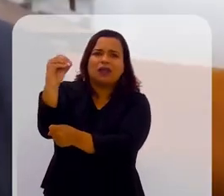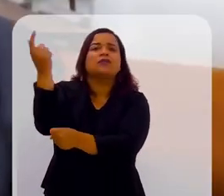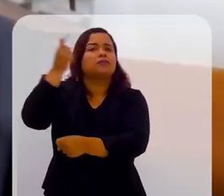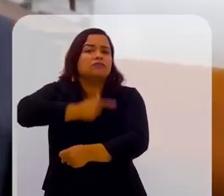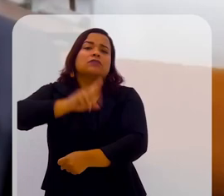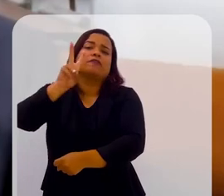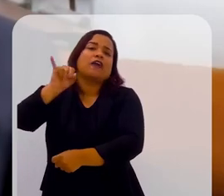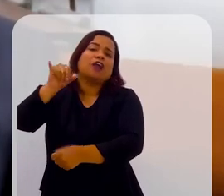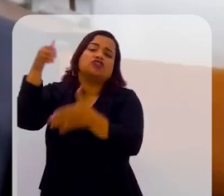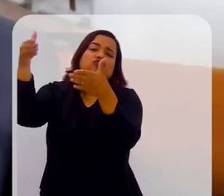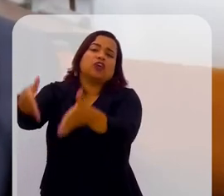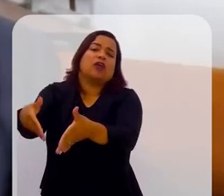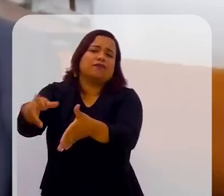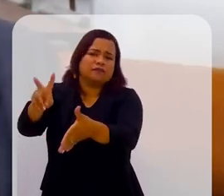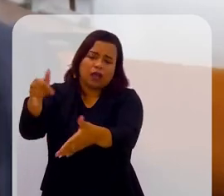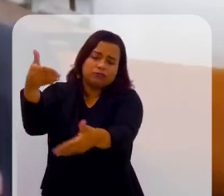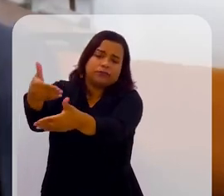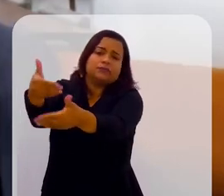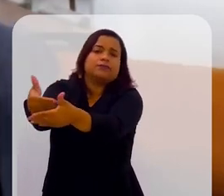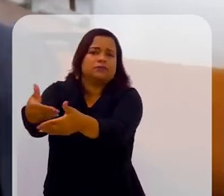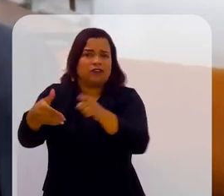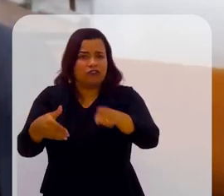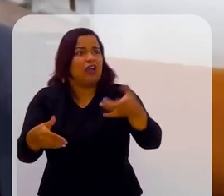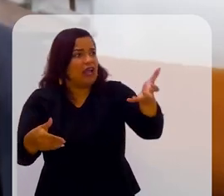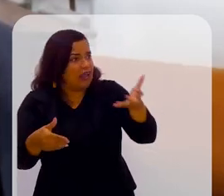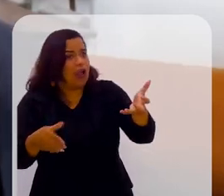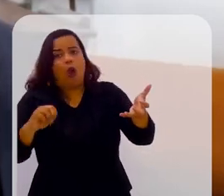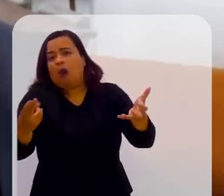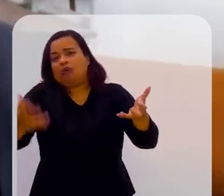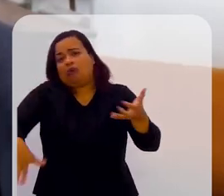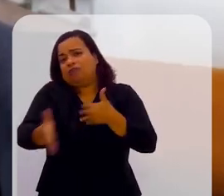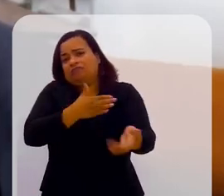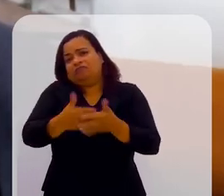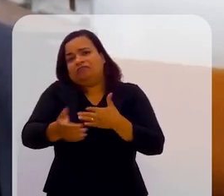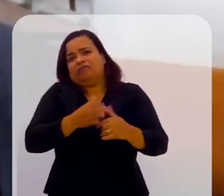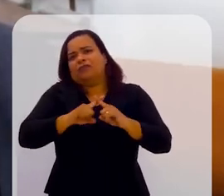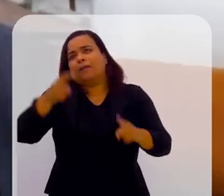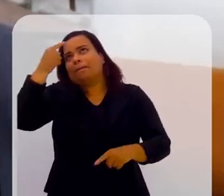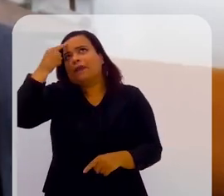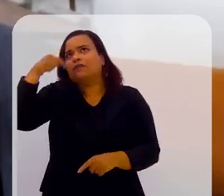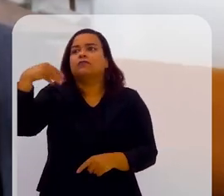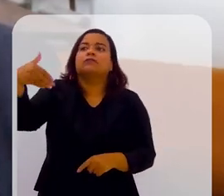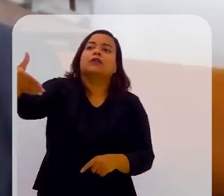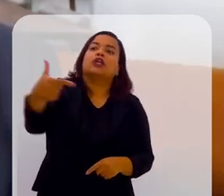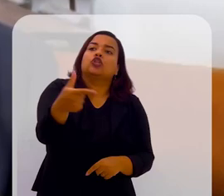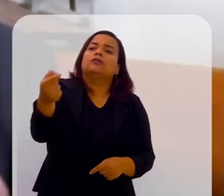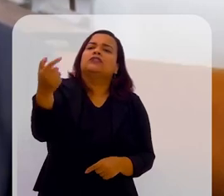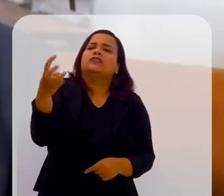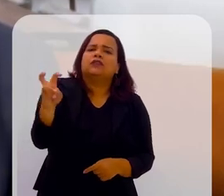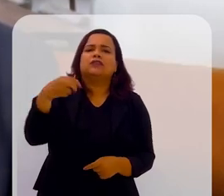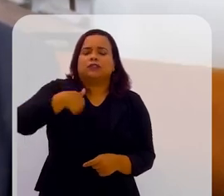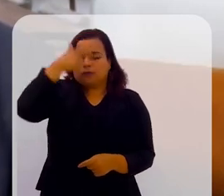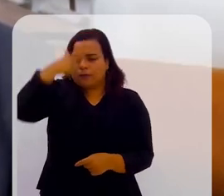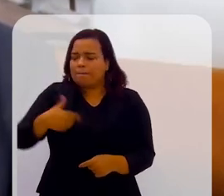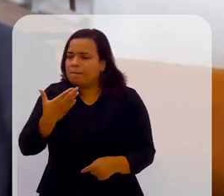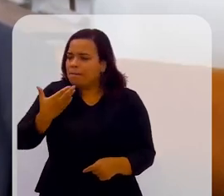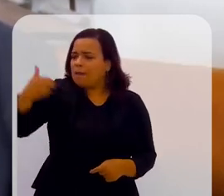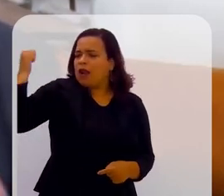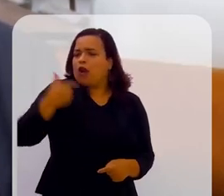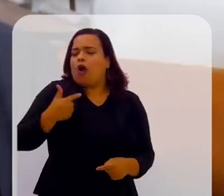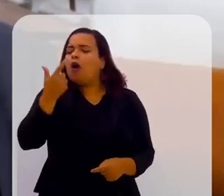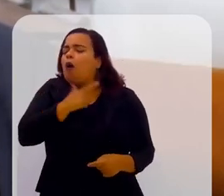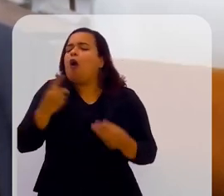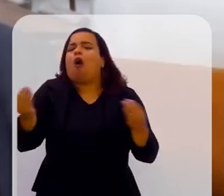queira, quer você não queira. Então, o você está fazendo hoje para chegar a 2035 e você ser uma versão muito melhor de você mesmo?